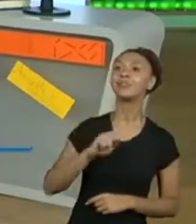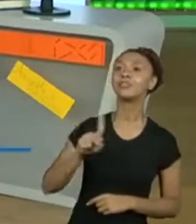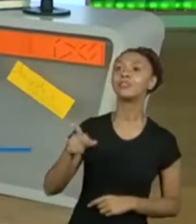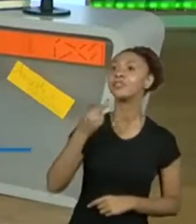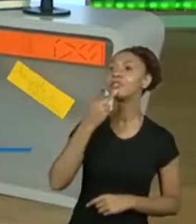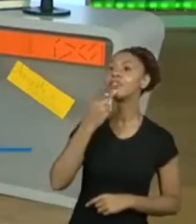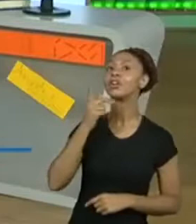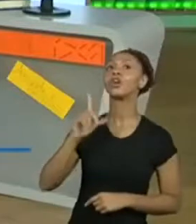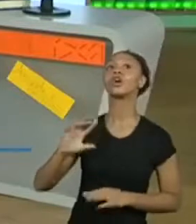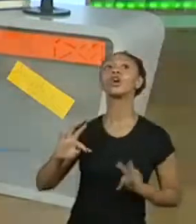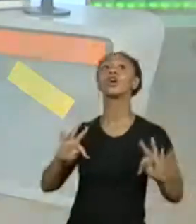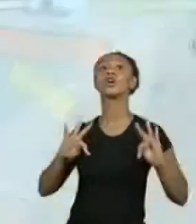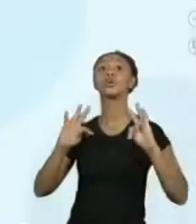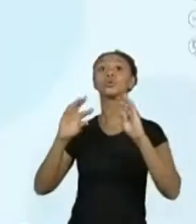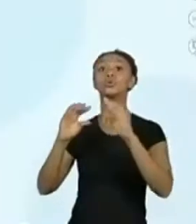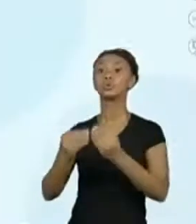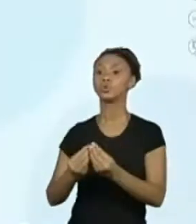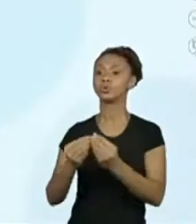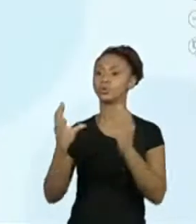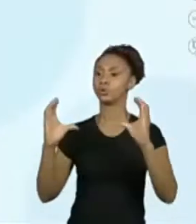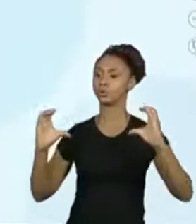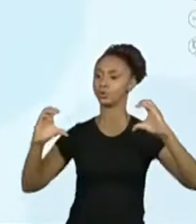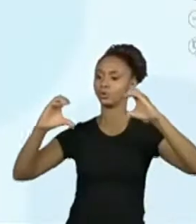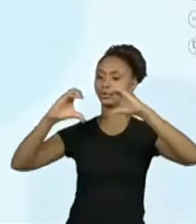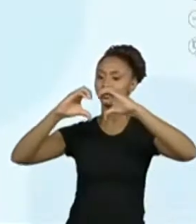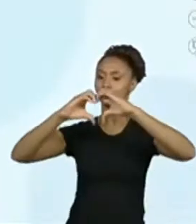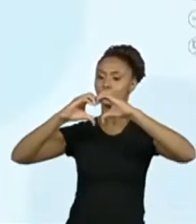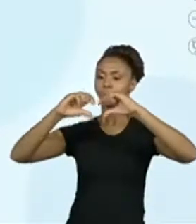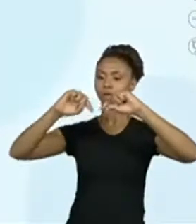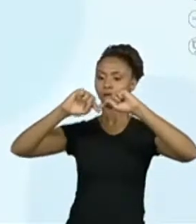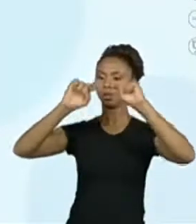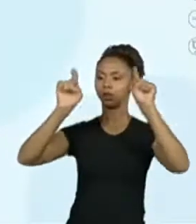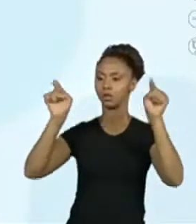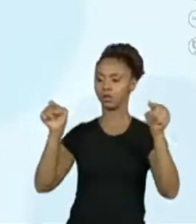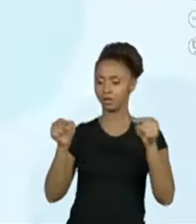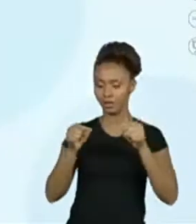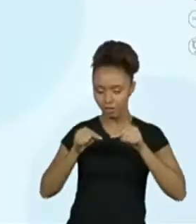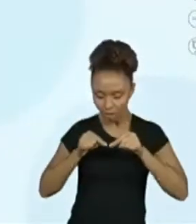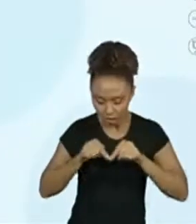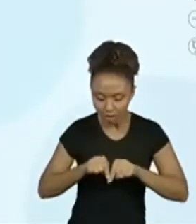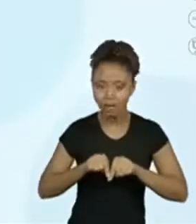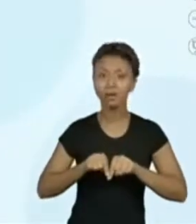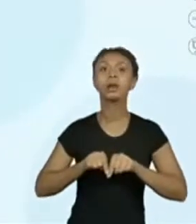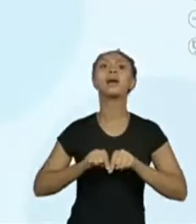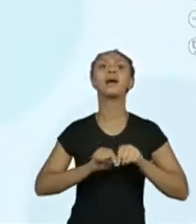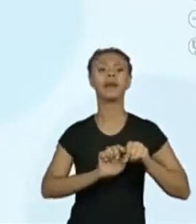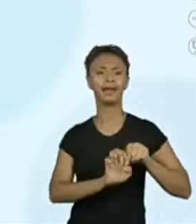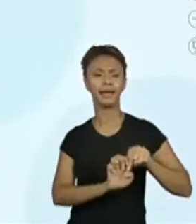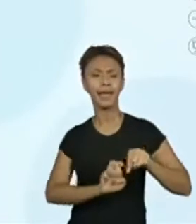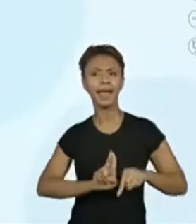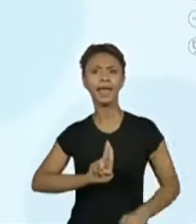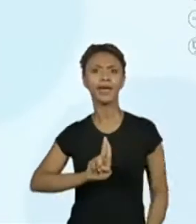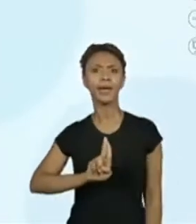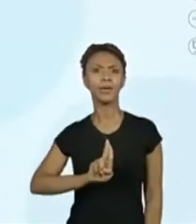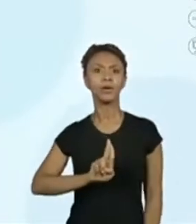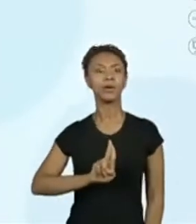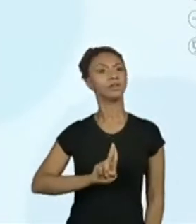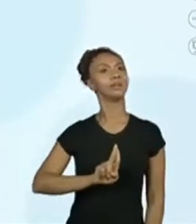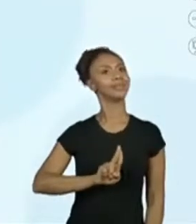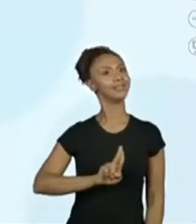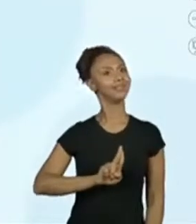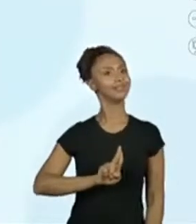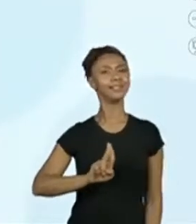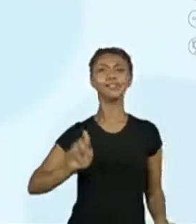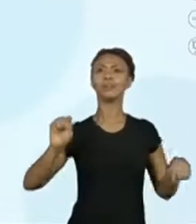associado ao eu aqui embaixo. Nem vou diferenciar com a seta, ó. Por quê? Agora a questão.